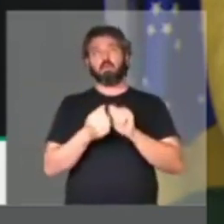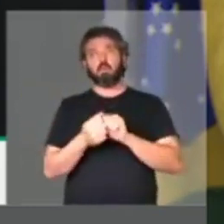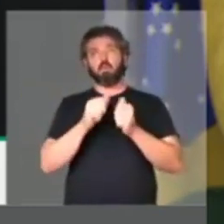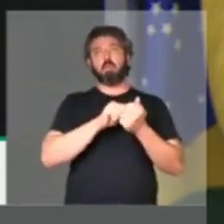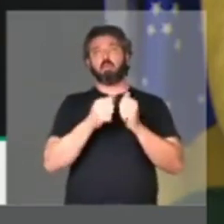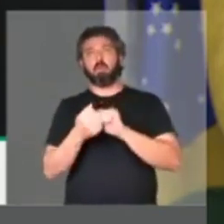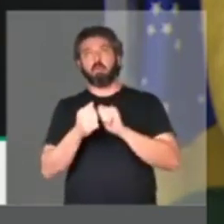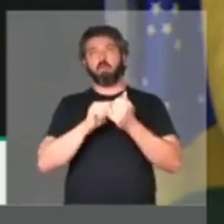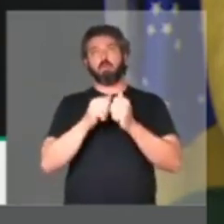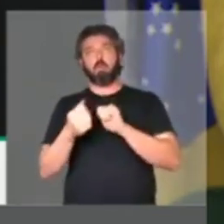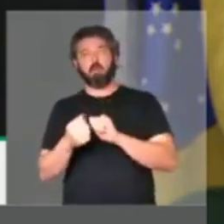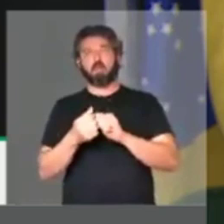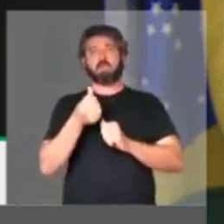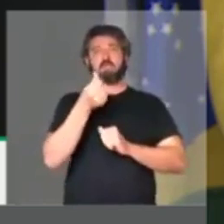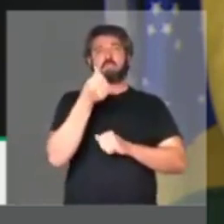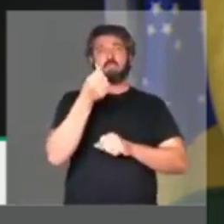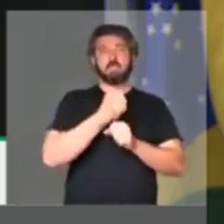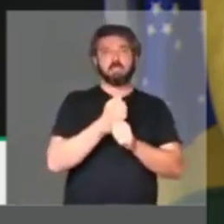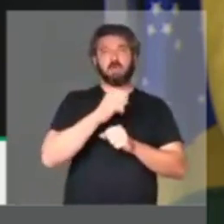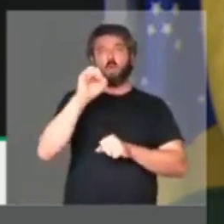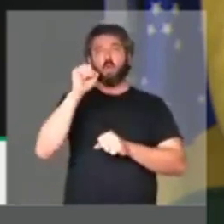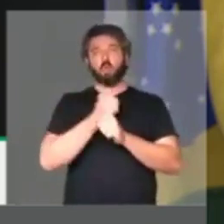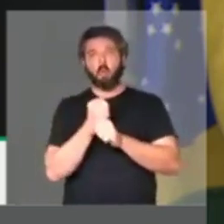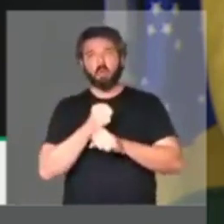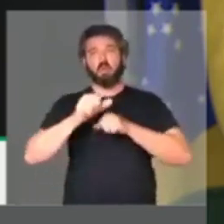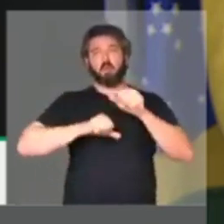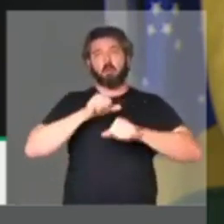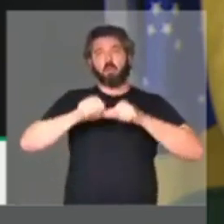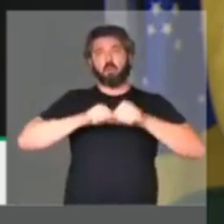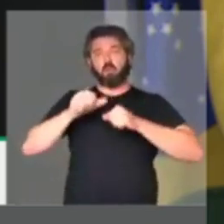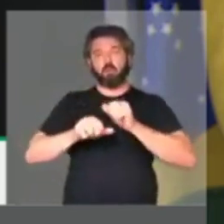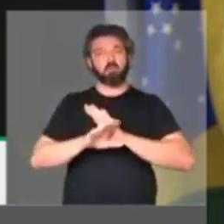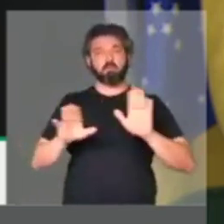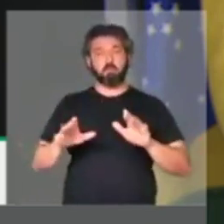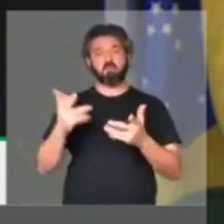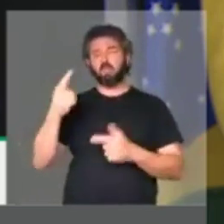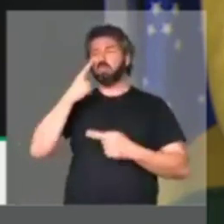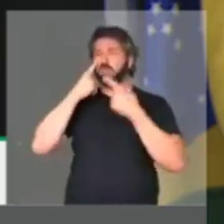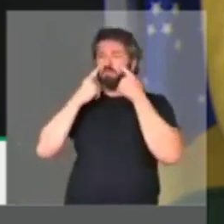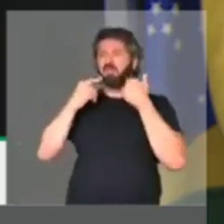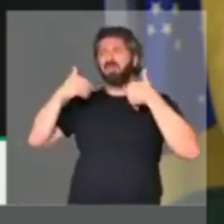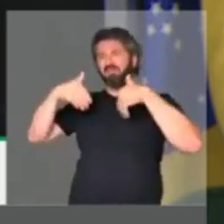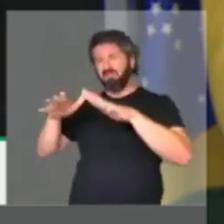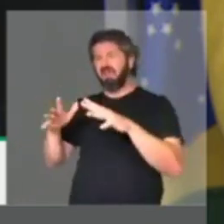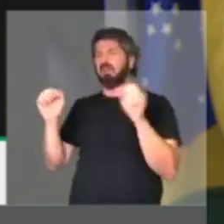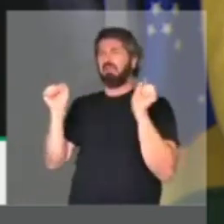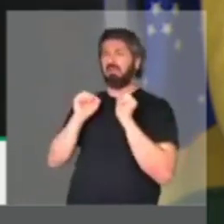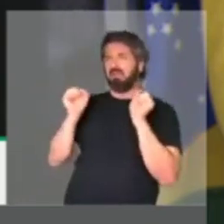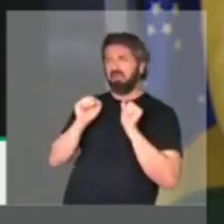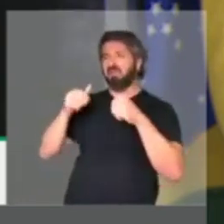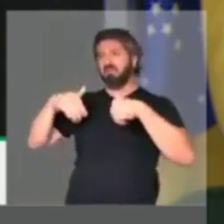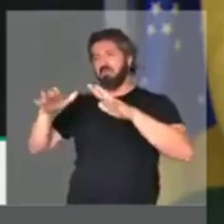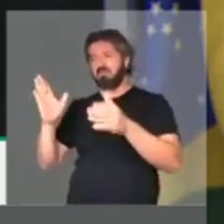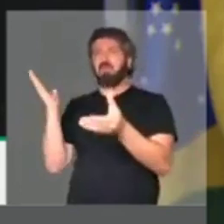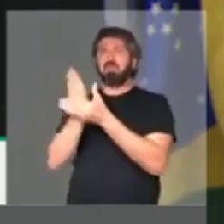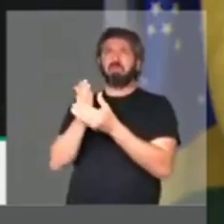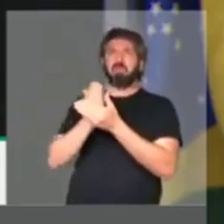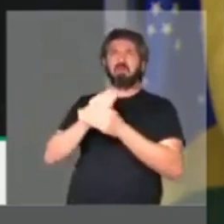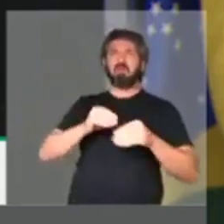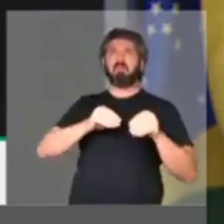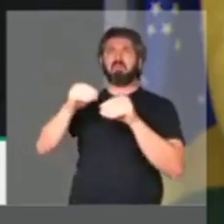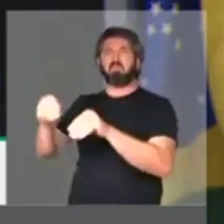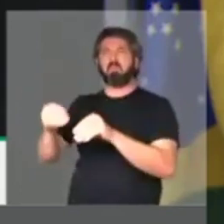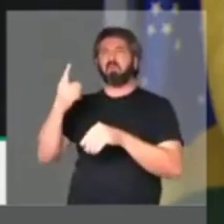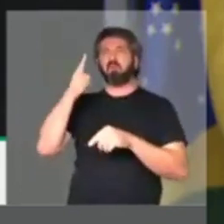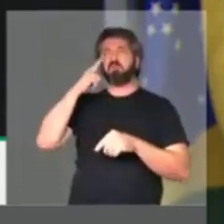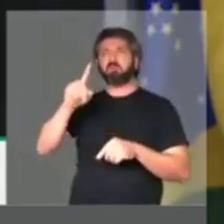paramétricos a cada seis, sete, oito anos. Portanto, podem chorar, podem espernear, podem entrar com requerimento de adiamento por